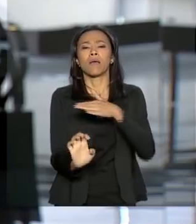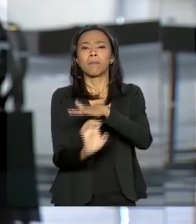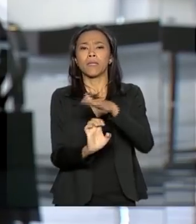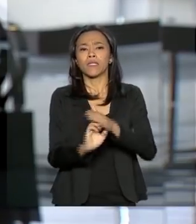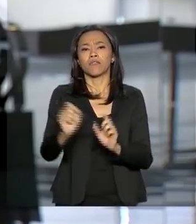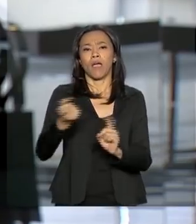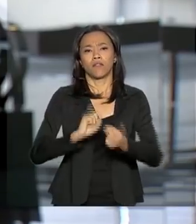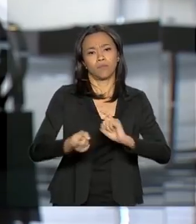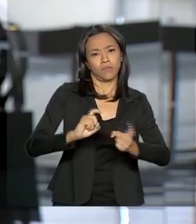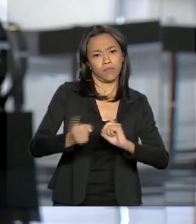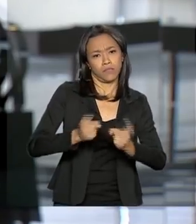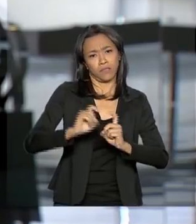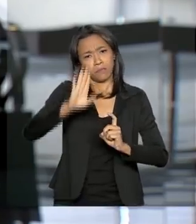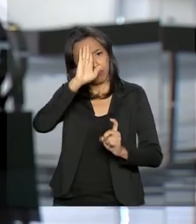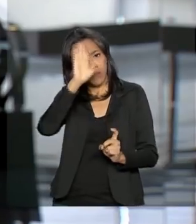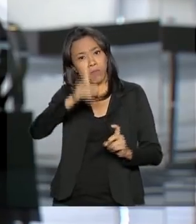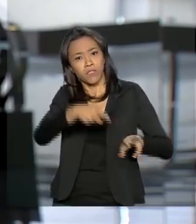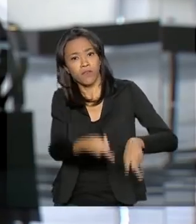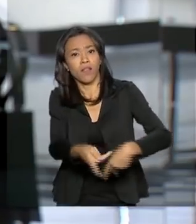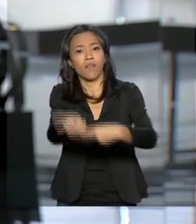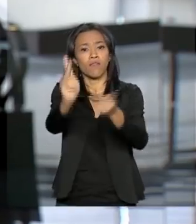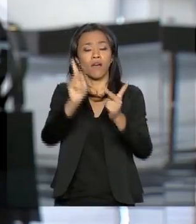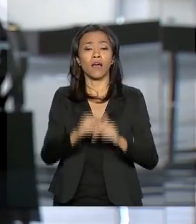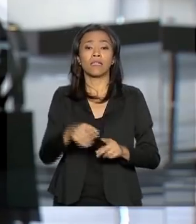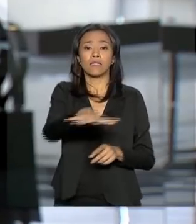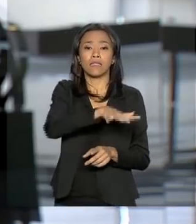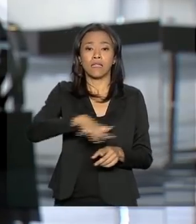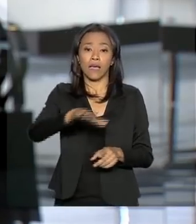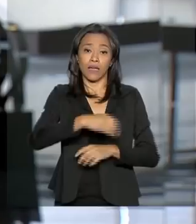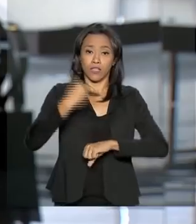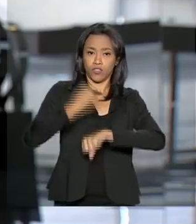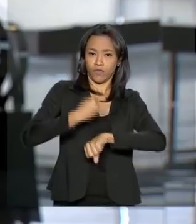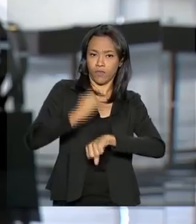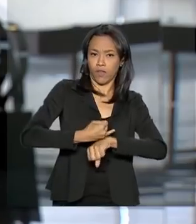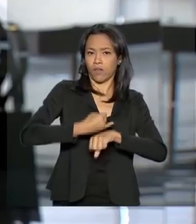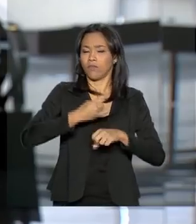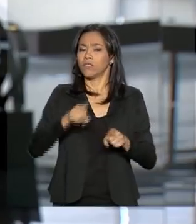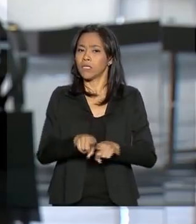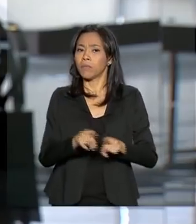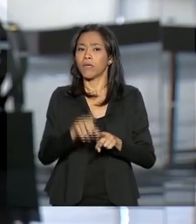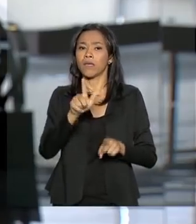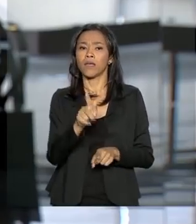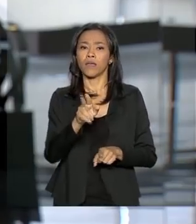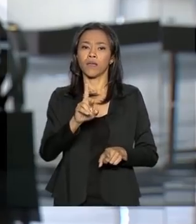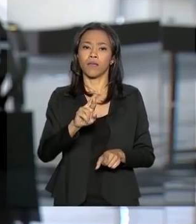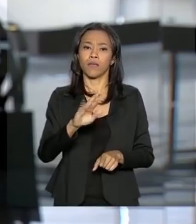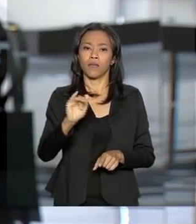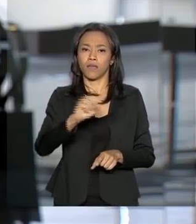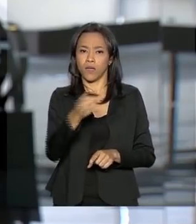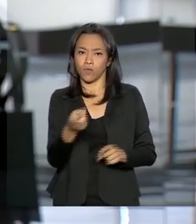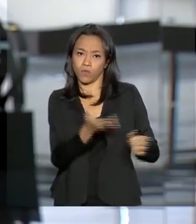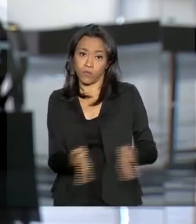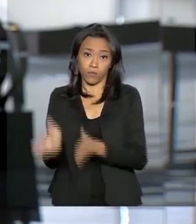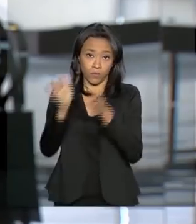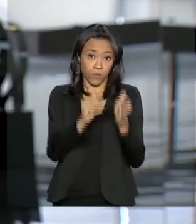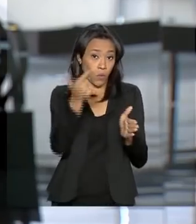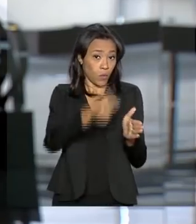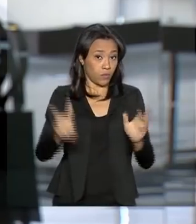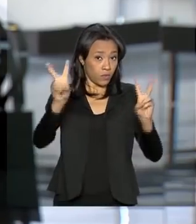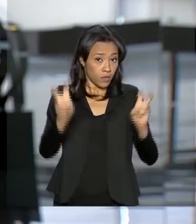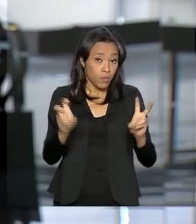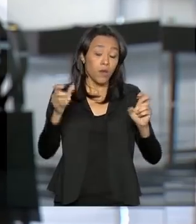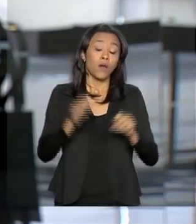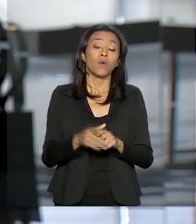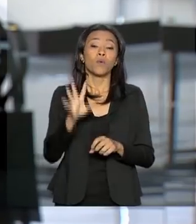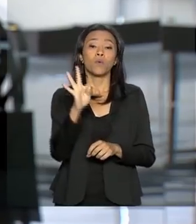vai transportar principalmente grãos e minérios. Agora, um outro assunto. O Tesouro Nacional divulgou agora de